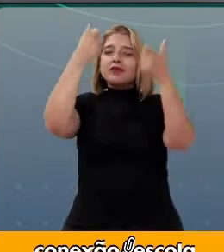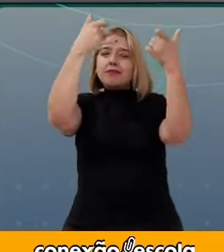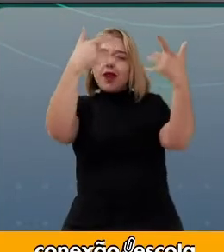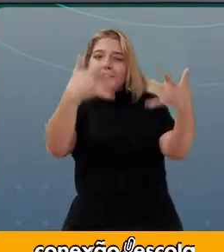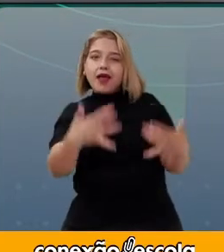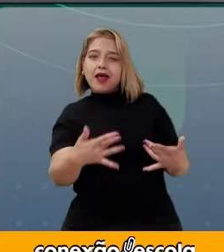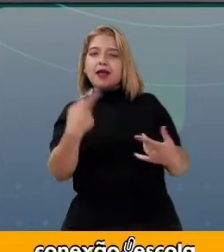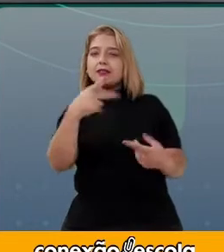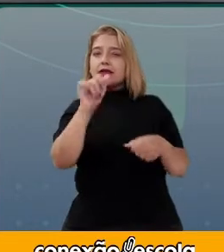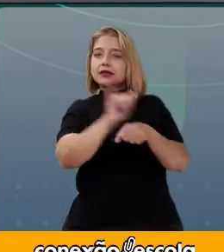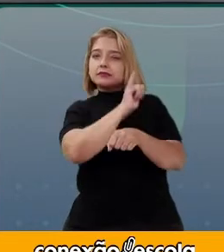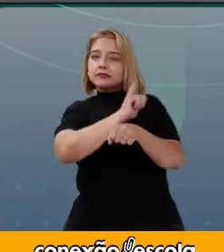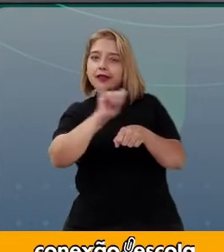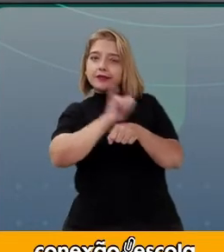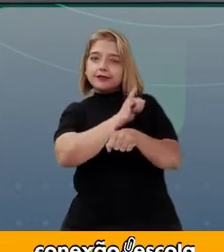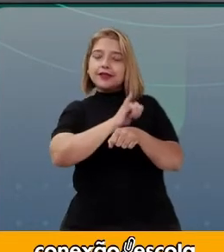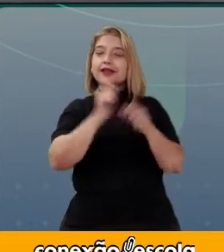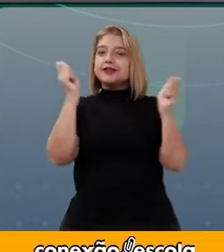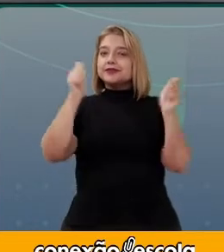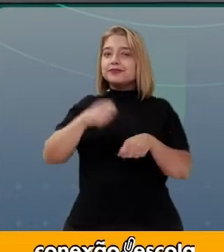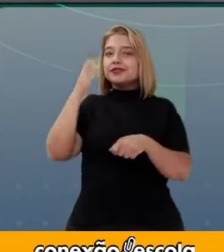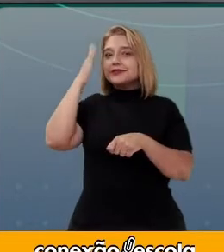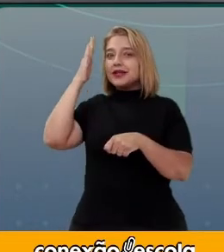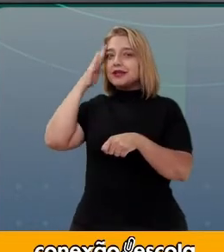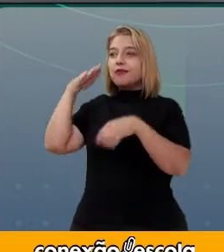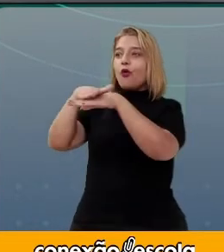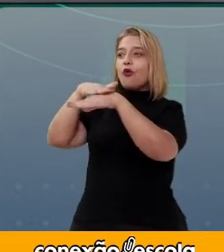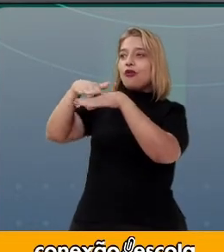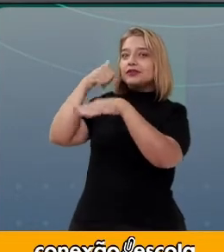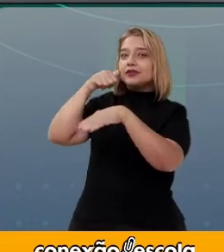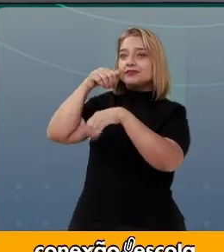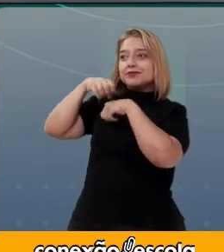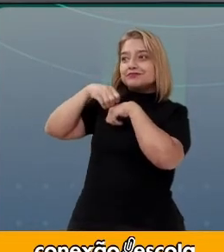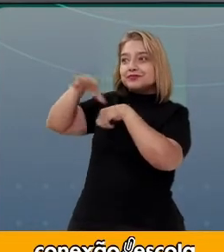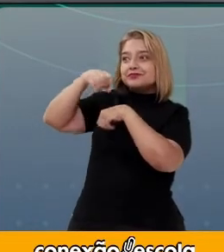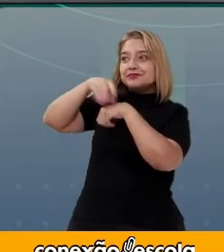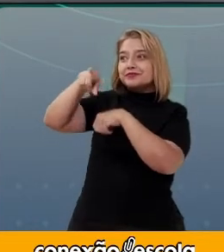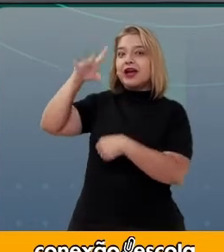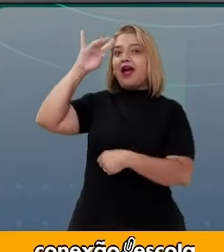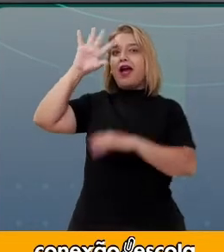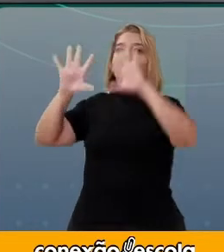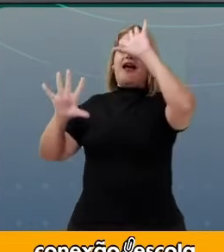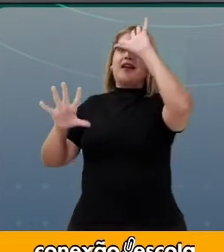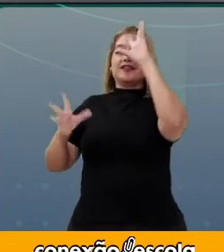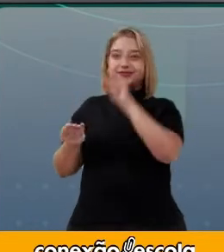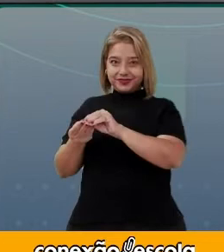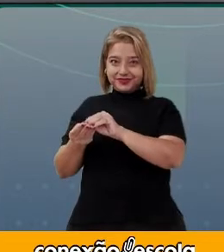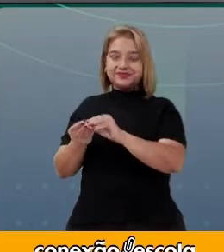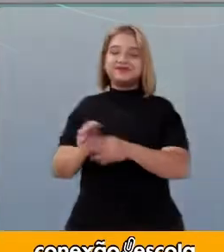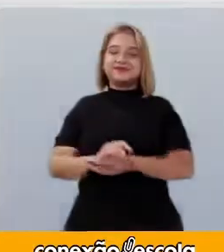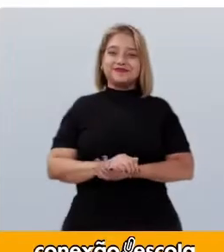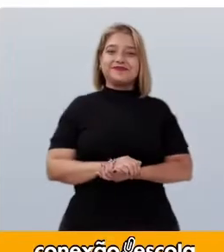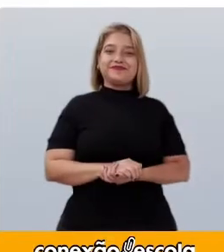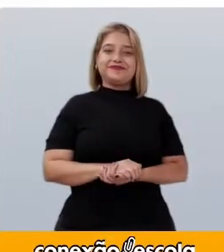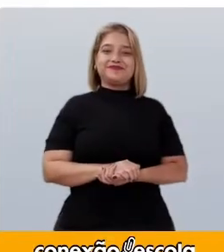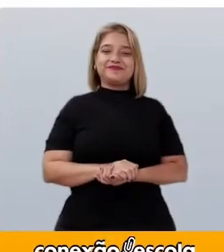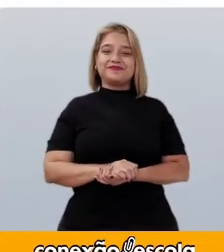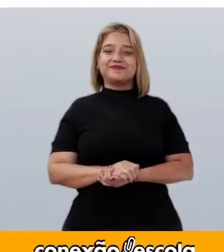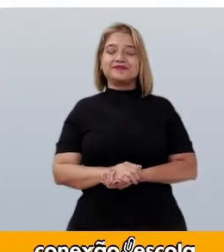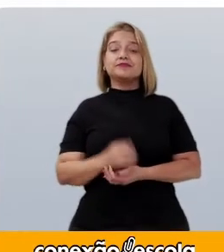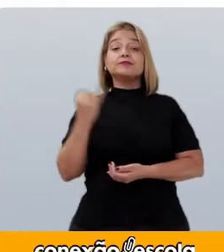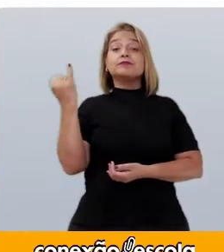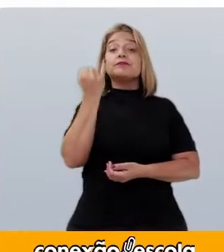A estratégia que ele usou Para conversar com a moça E passar o recado? Vamos continuar É